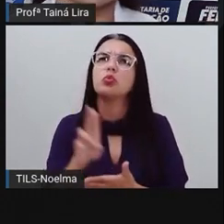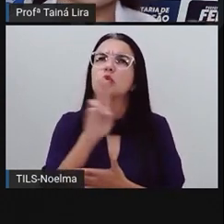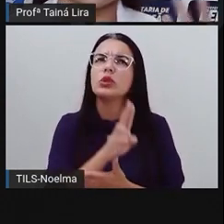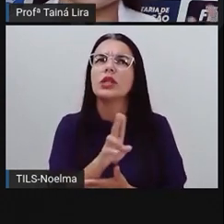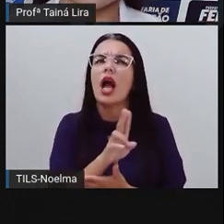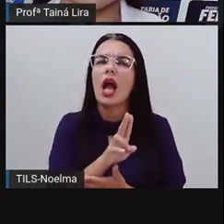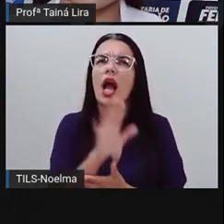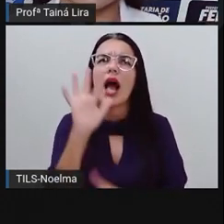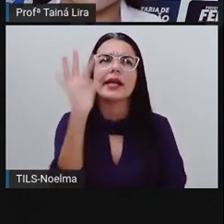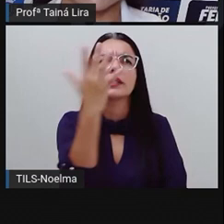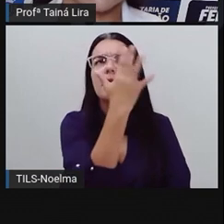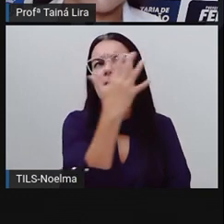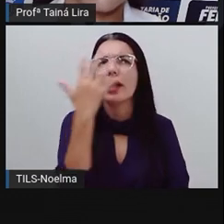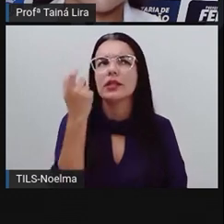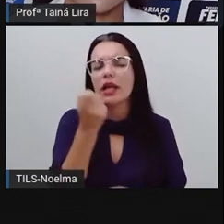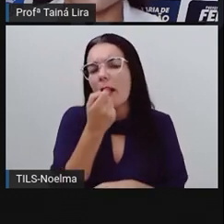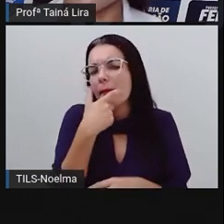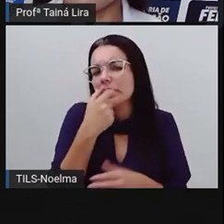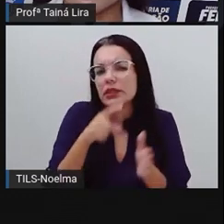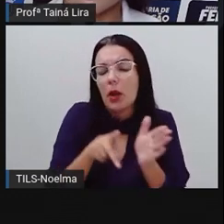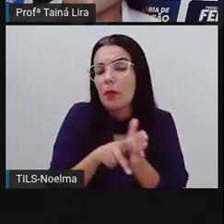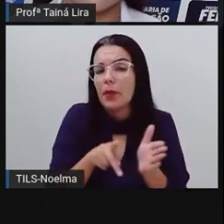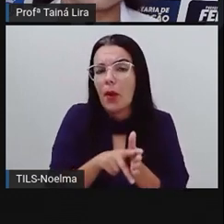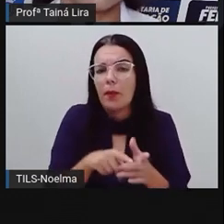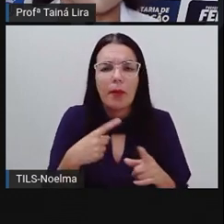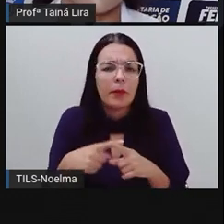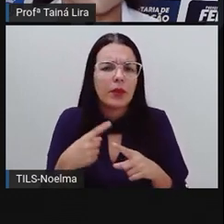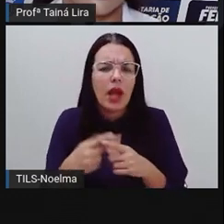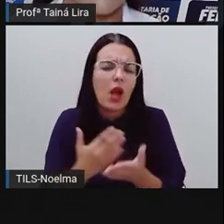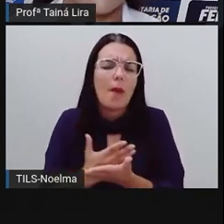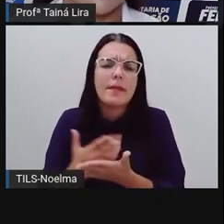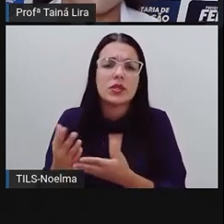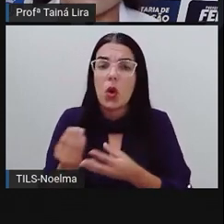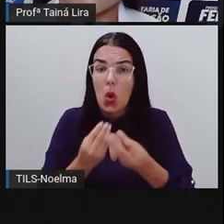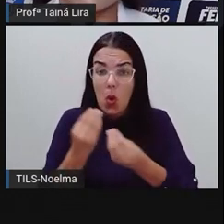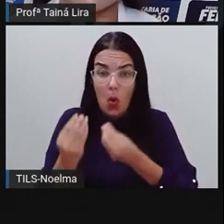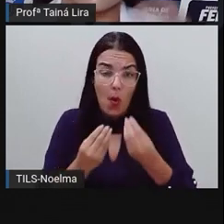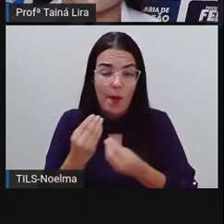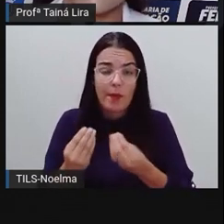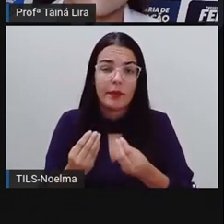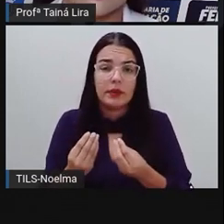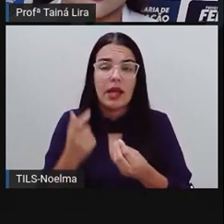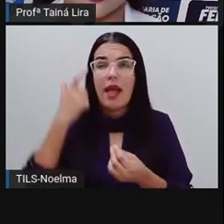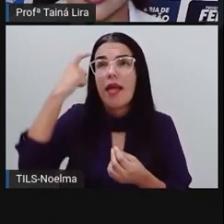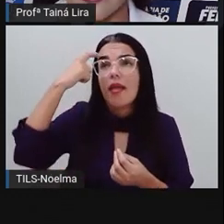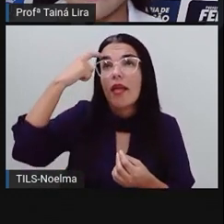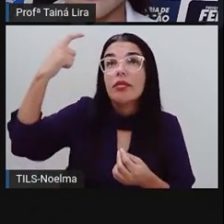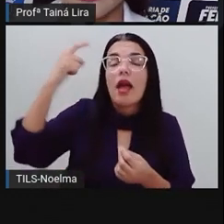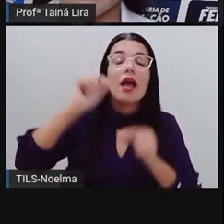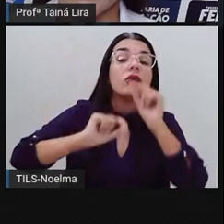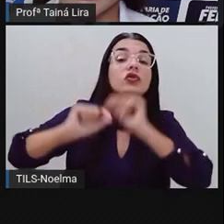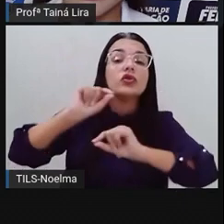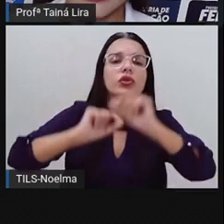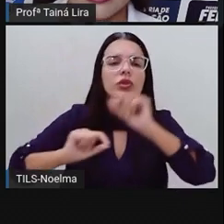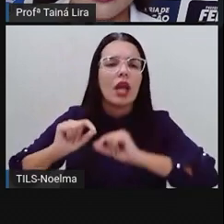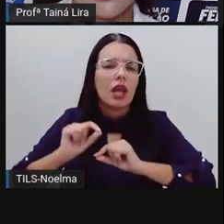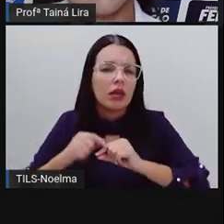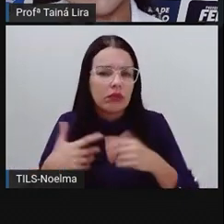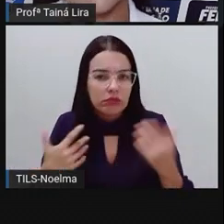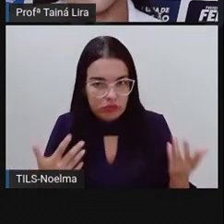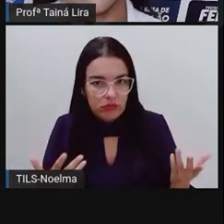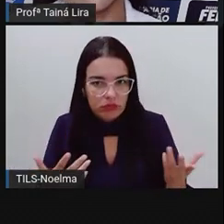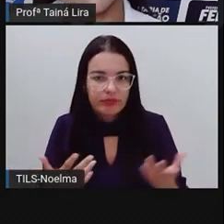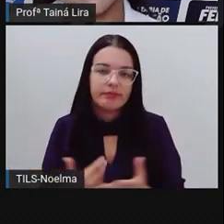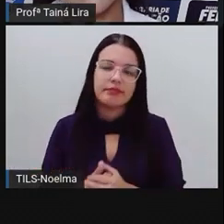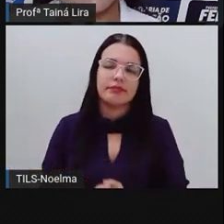nós utilizamos as plantas medicinais? Como foi que começou isso, né? Com essa ideia aí de usar plantas